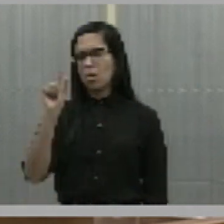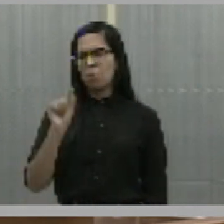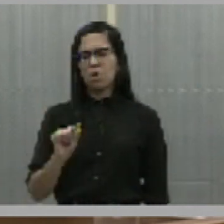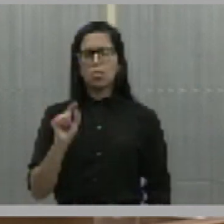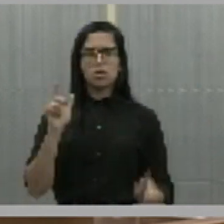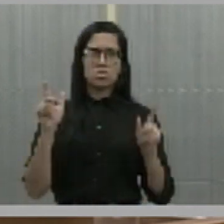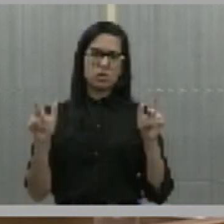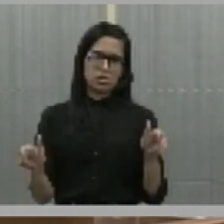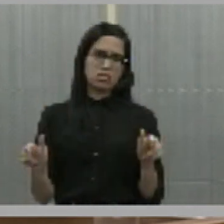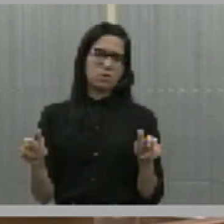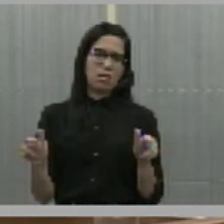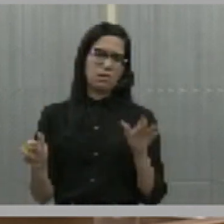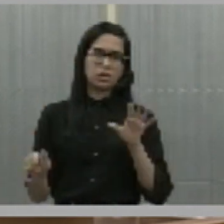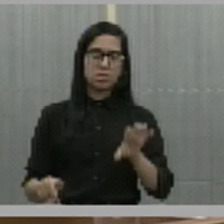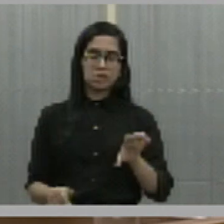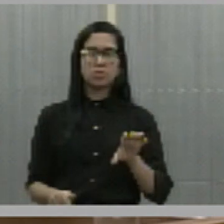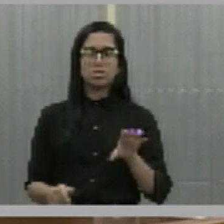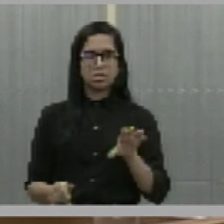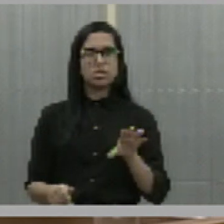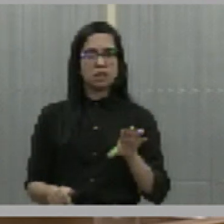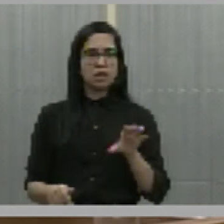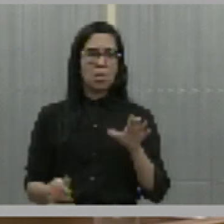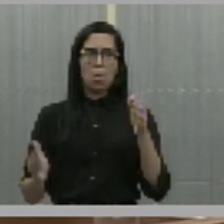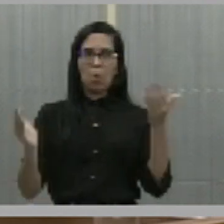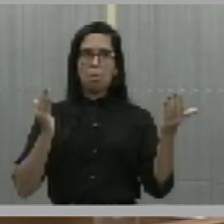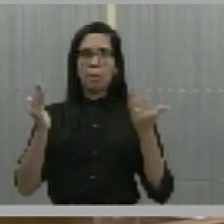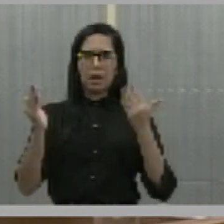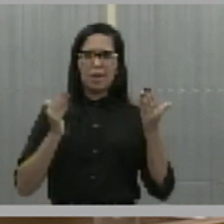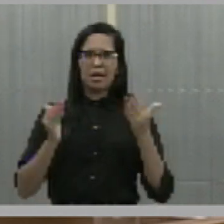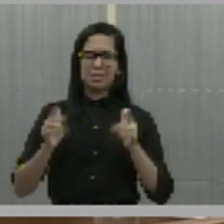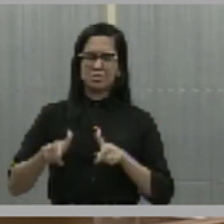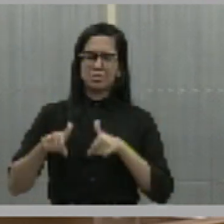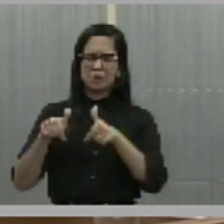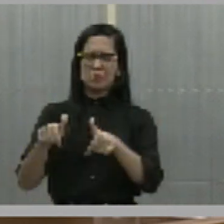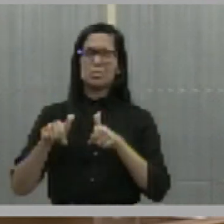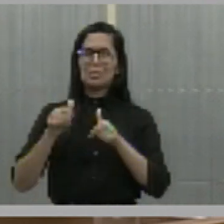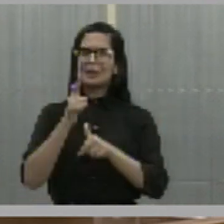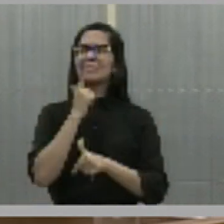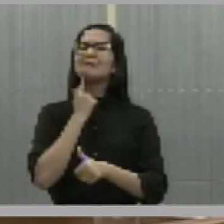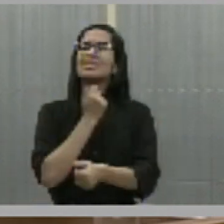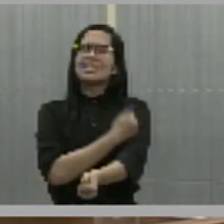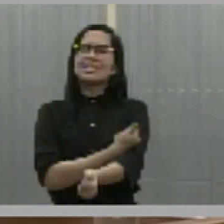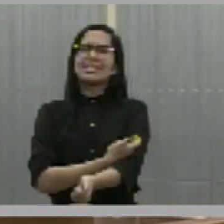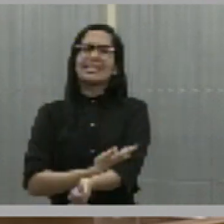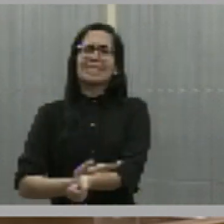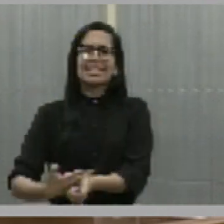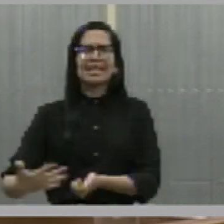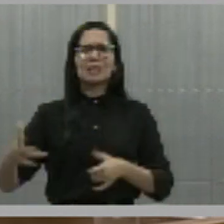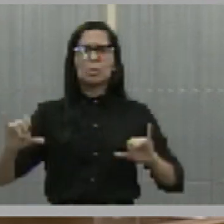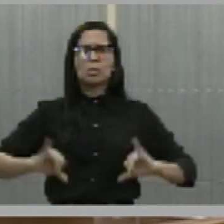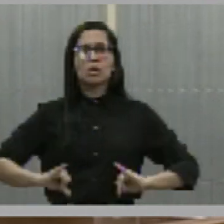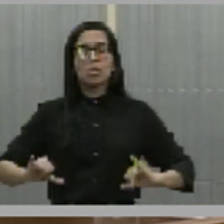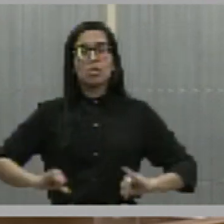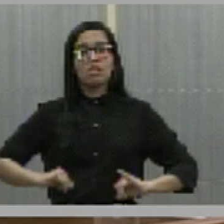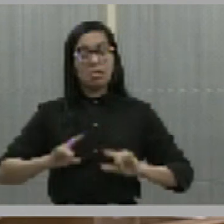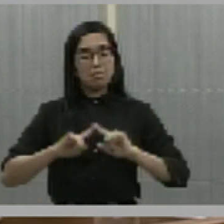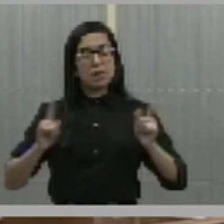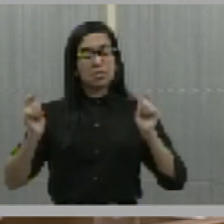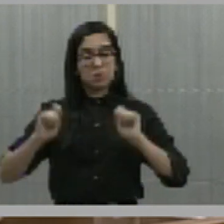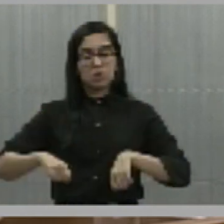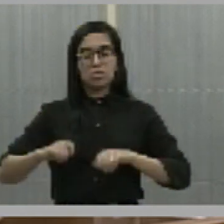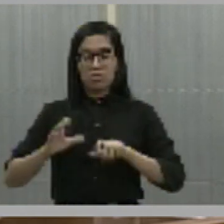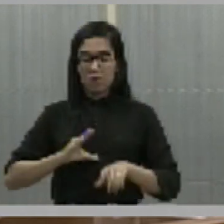como nós tivemos aqui, uma batalha sangrenta que permitiu que a coragem do povo